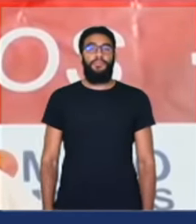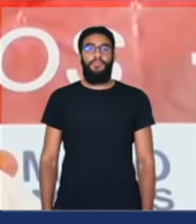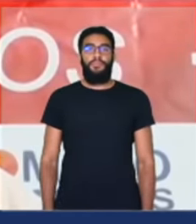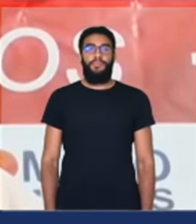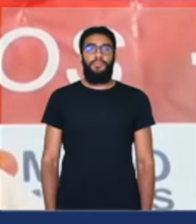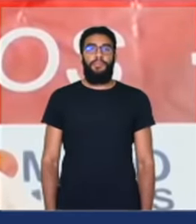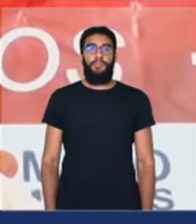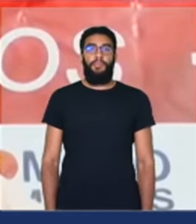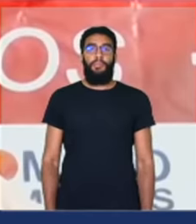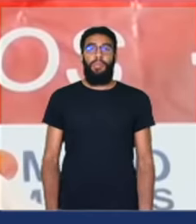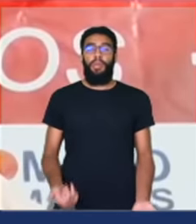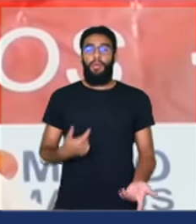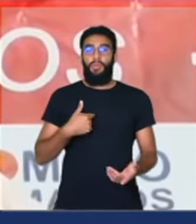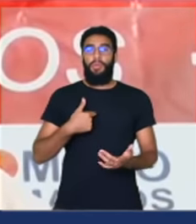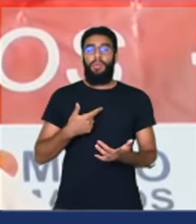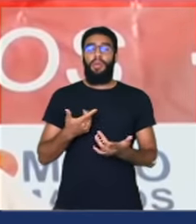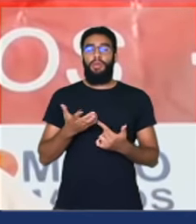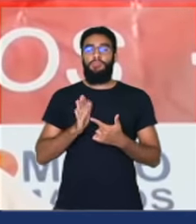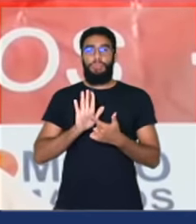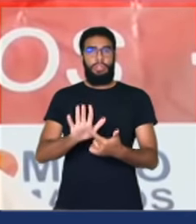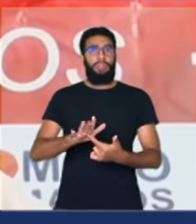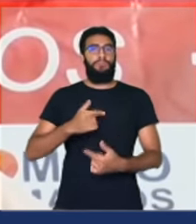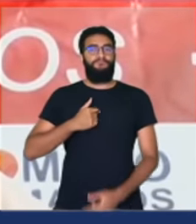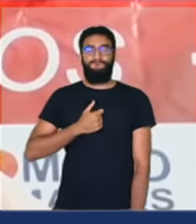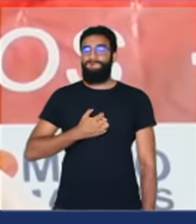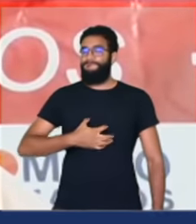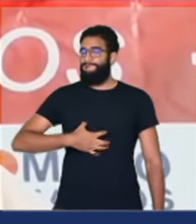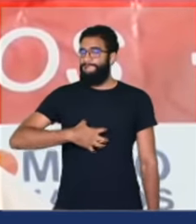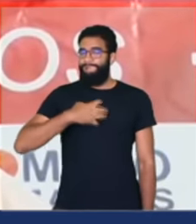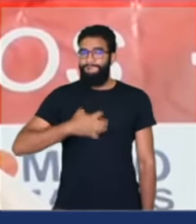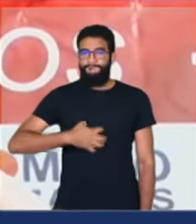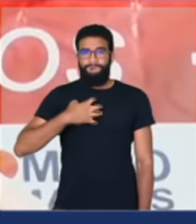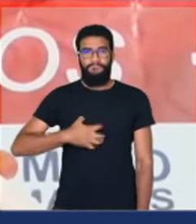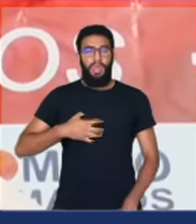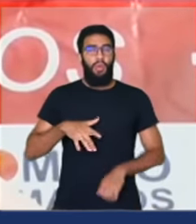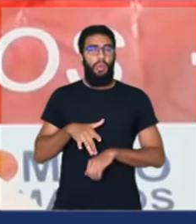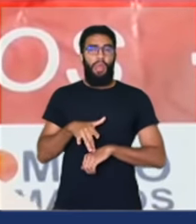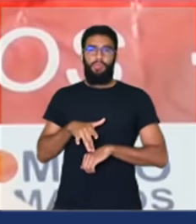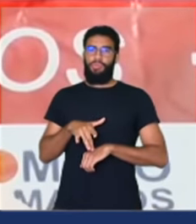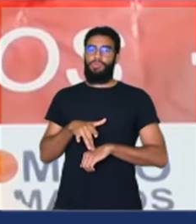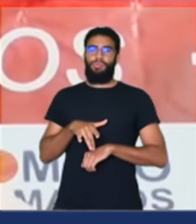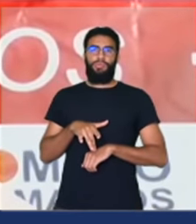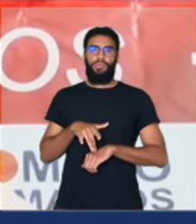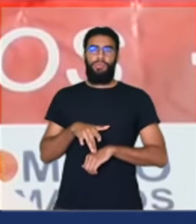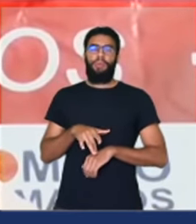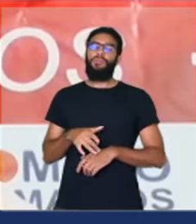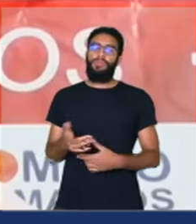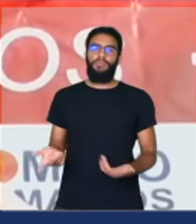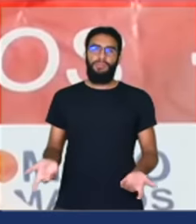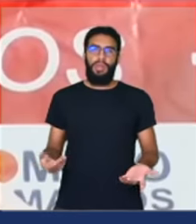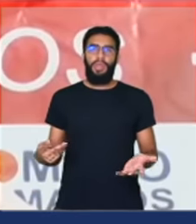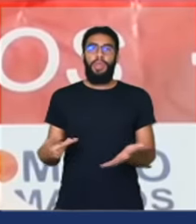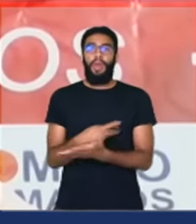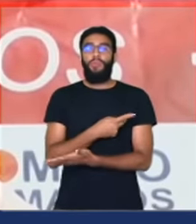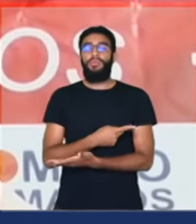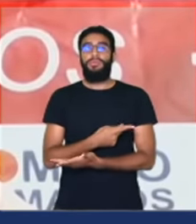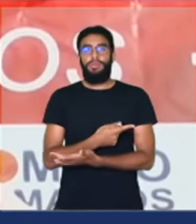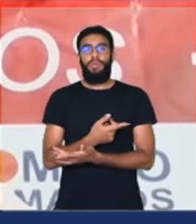indignação com o absurdo das agressões sofridas pelo